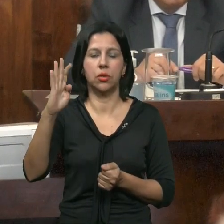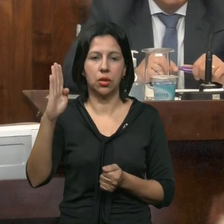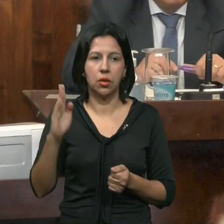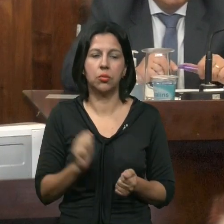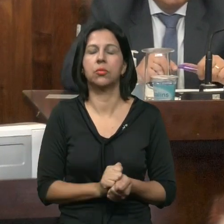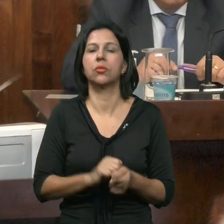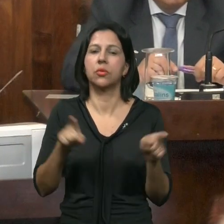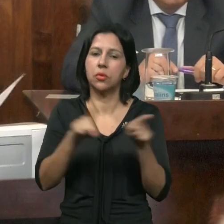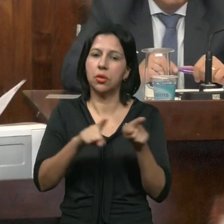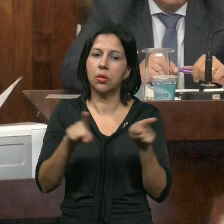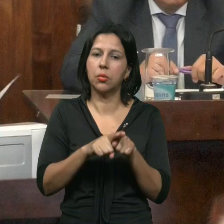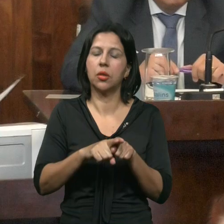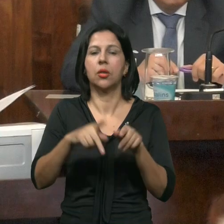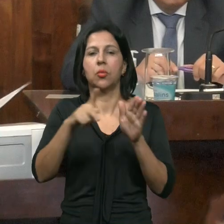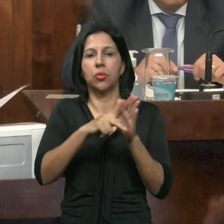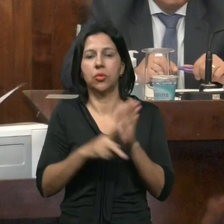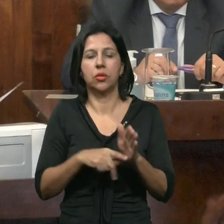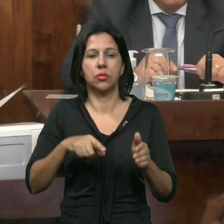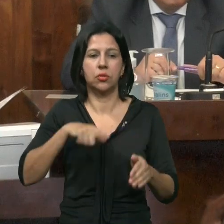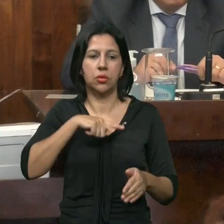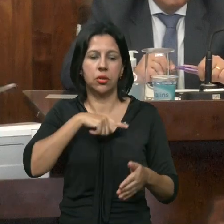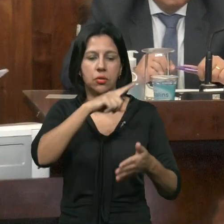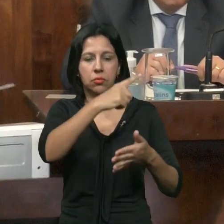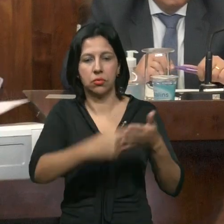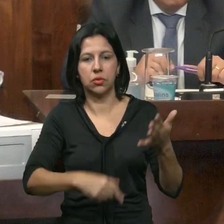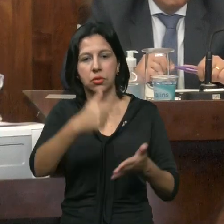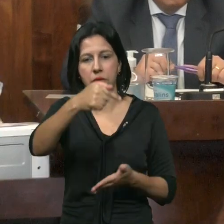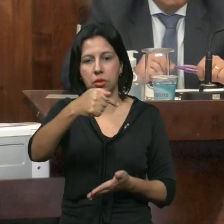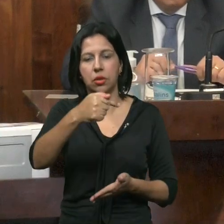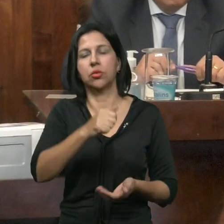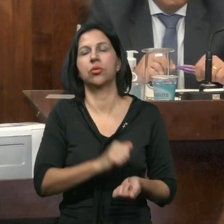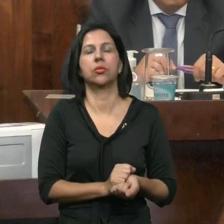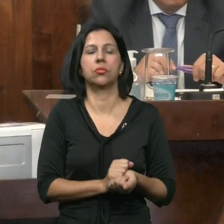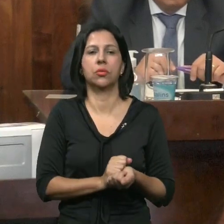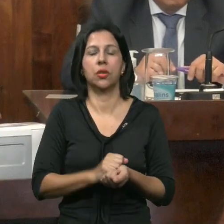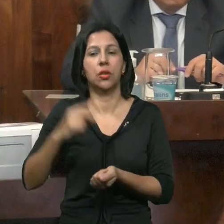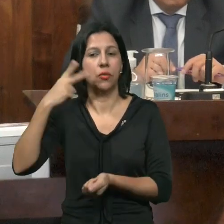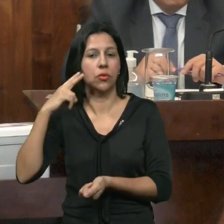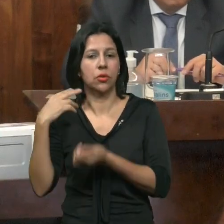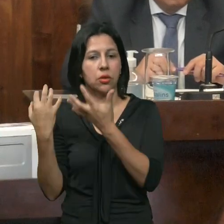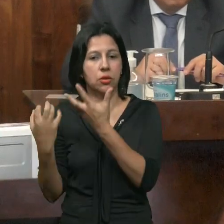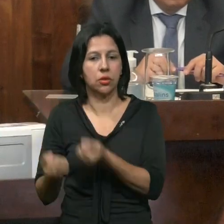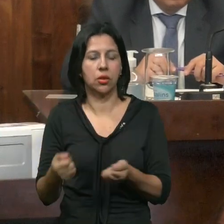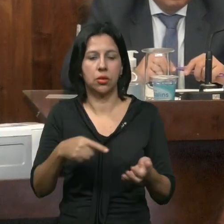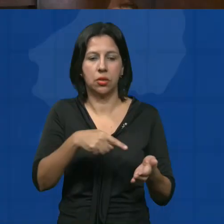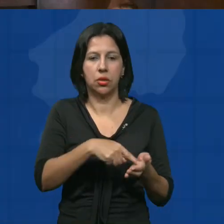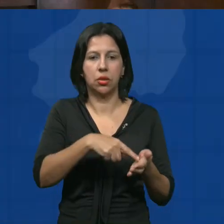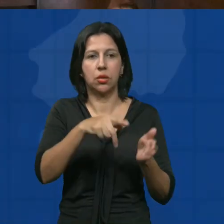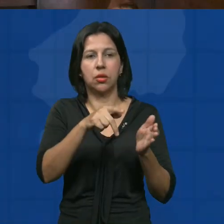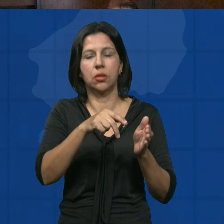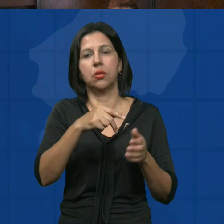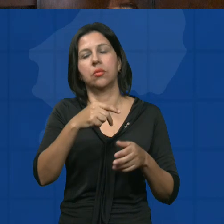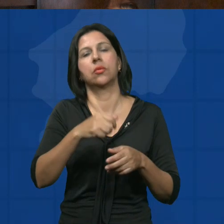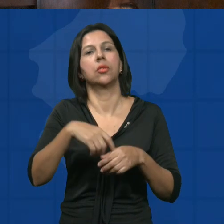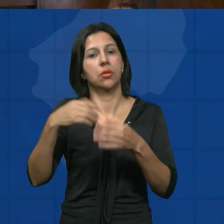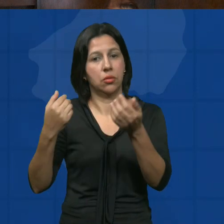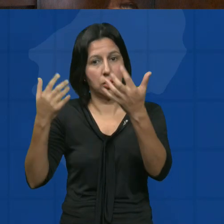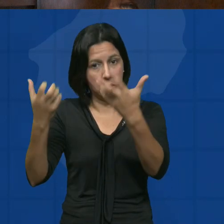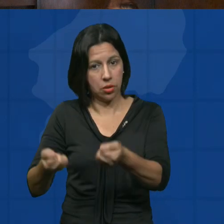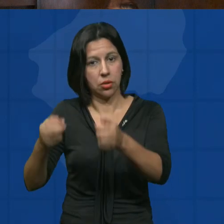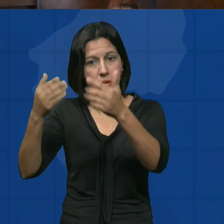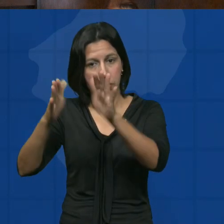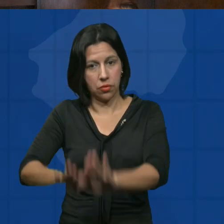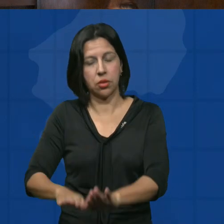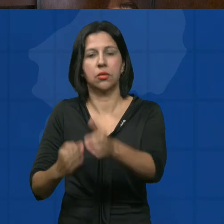Vinculado Federal E Dados Providências O Projeto É Constitido Por sete Artigos Que São Favoráveis Ao Projeto De Lei 77 Bás 2024 Permaneça Como se Encontra Aprovada Aprovada